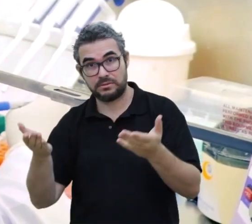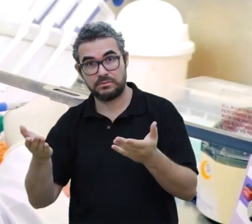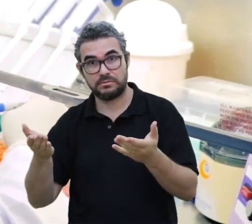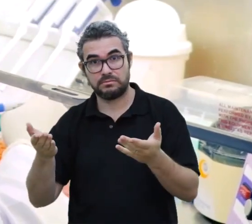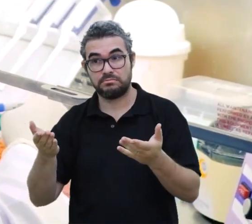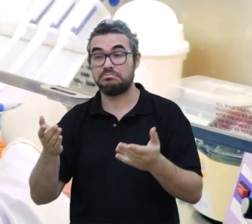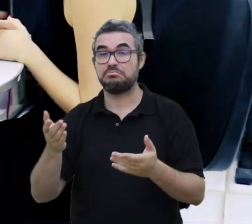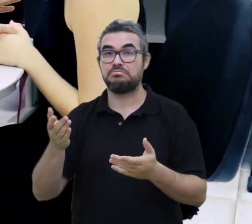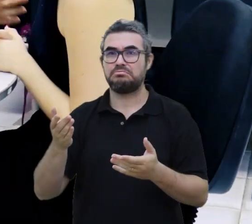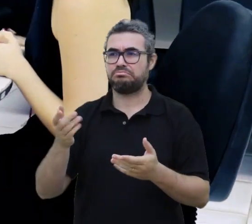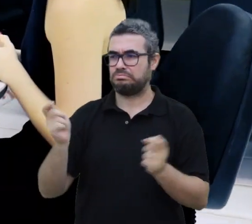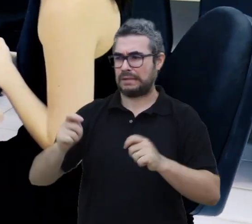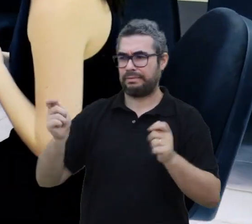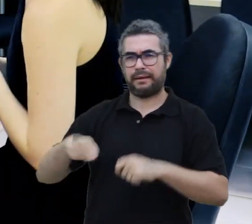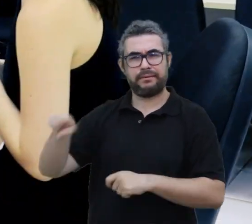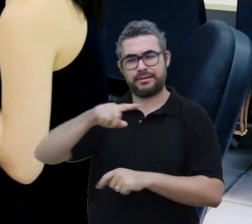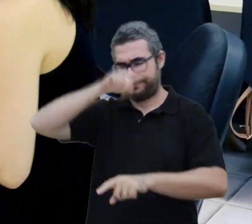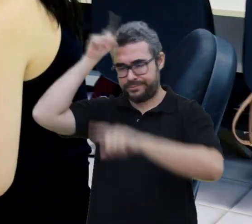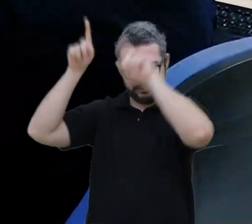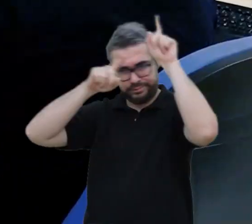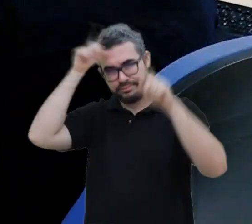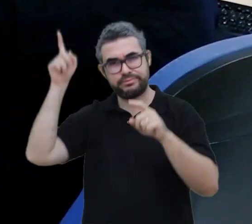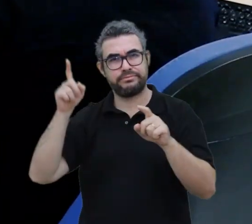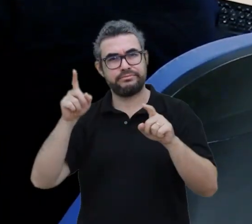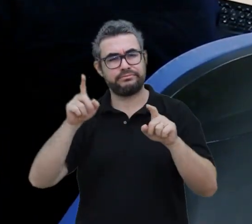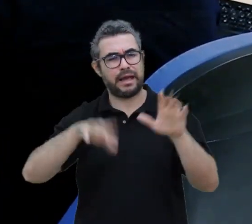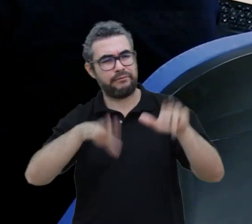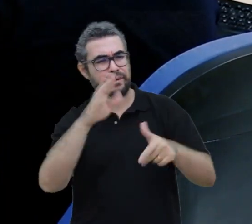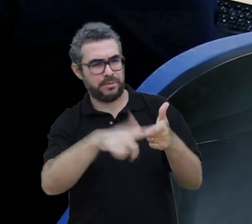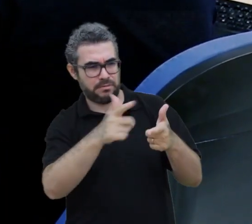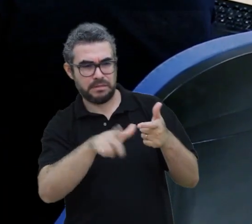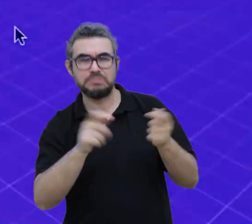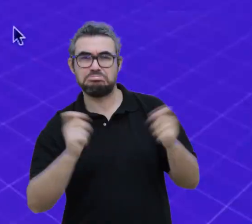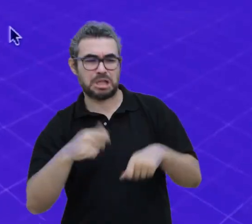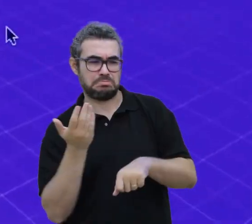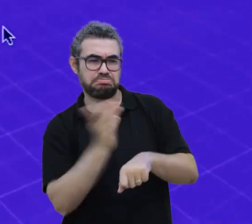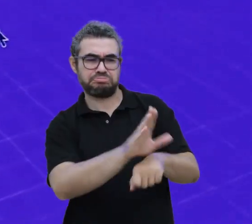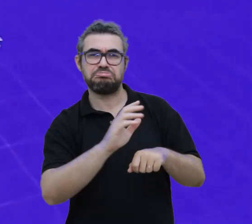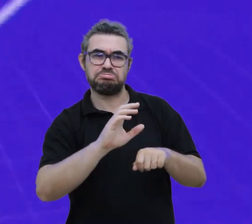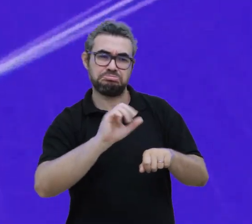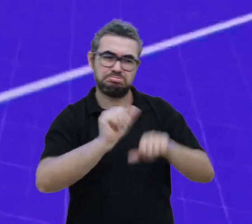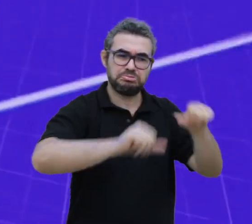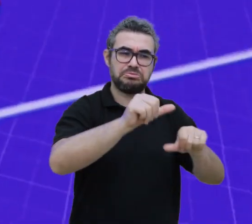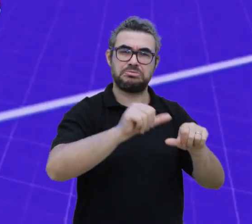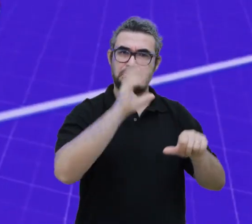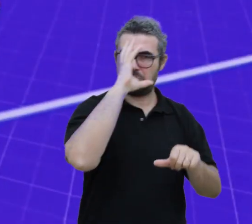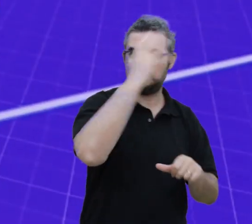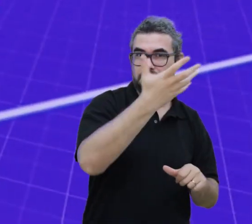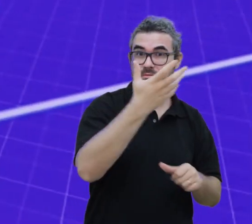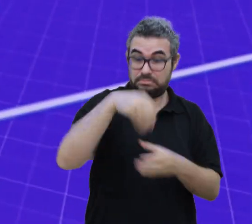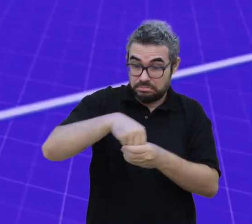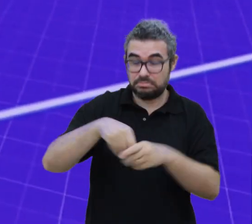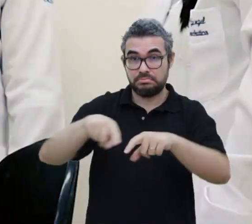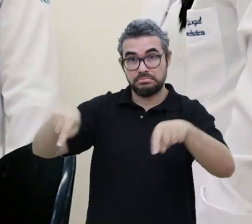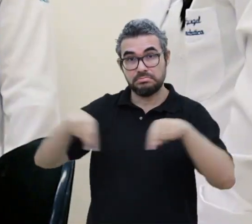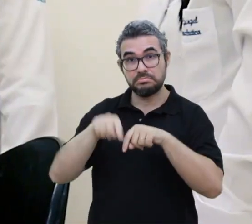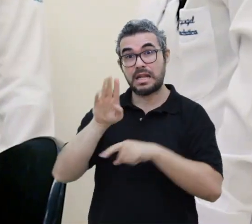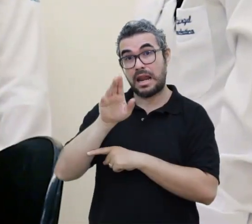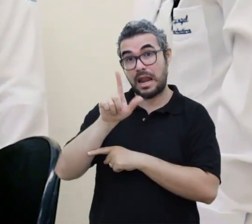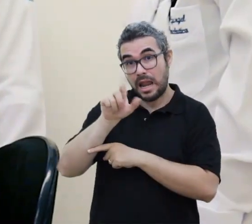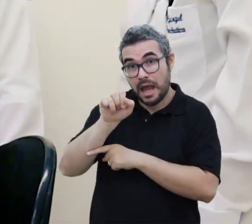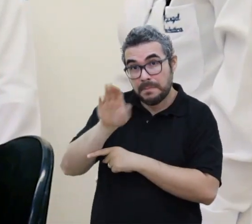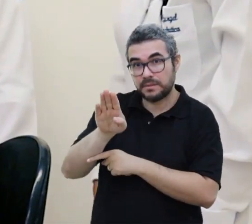potencial criativo e capaz de encontrar soluções para os mais diversos problemas está dentro dos laboratórios da universidade,